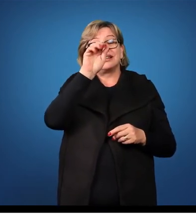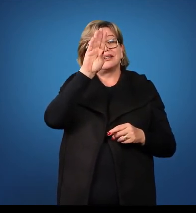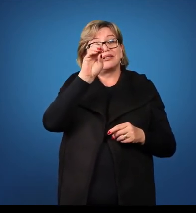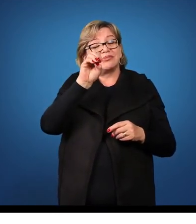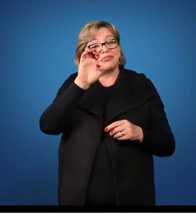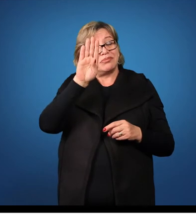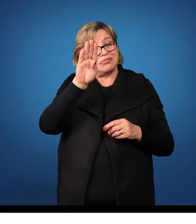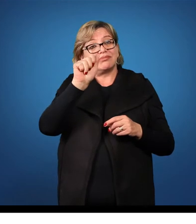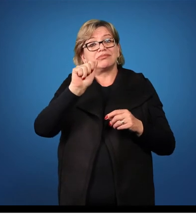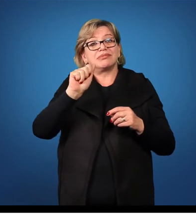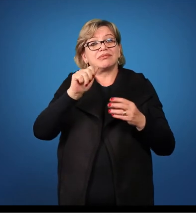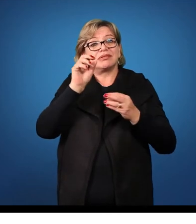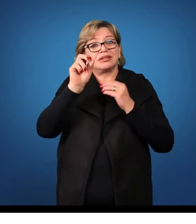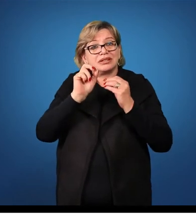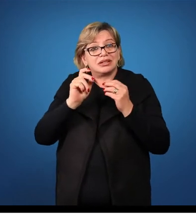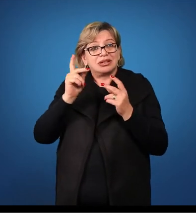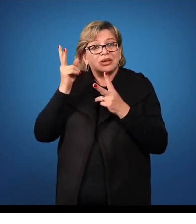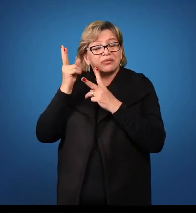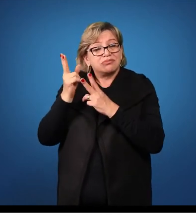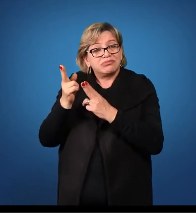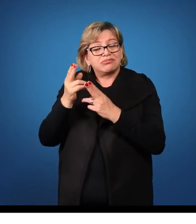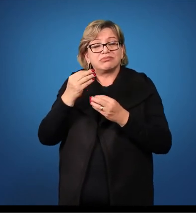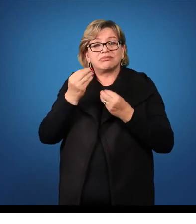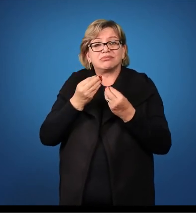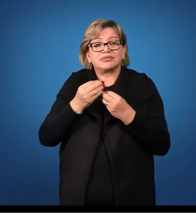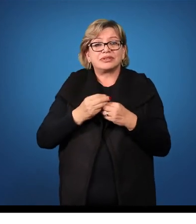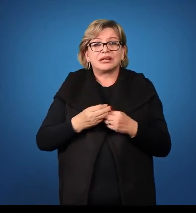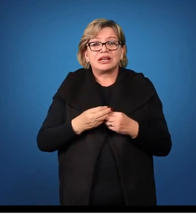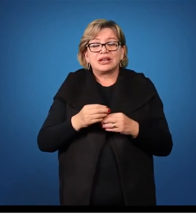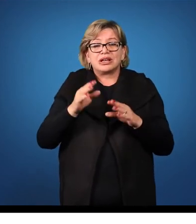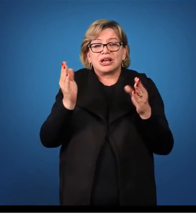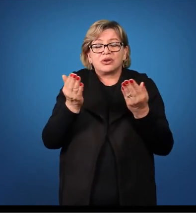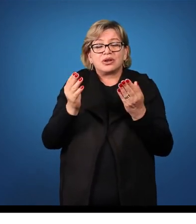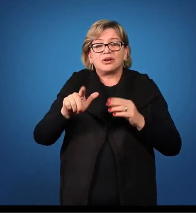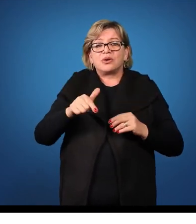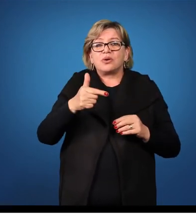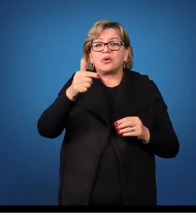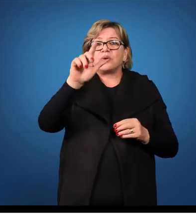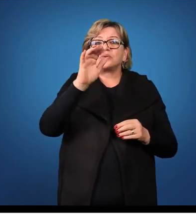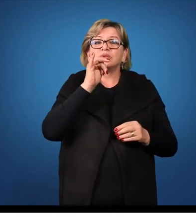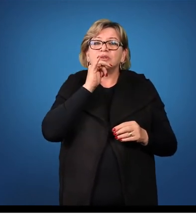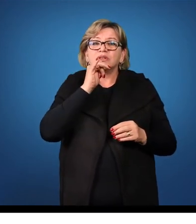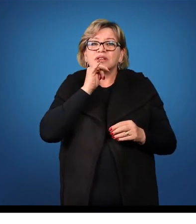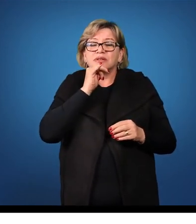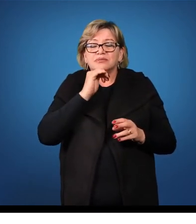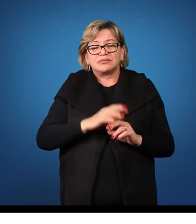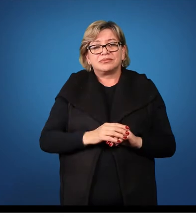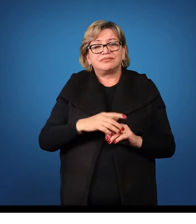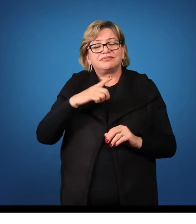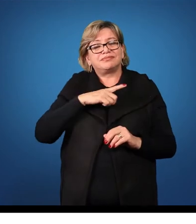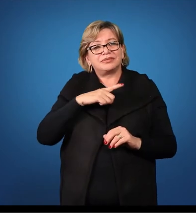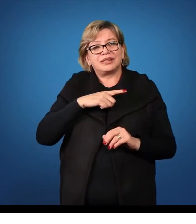sílabas no nominativo e no genitivo. Na palavra CERMO,